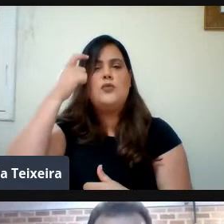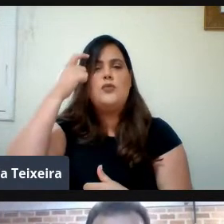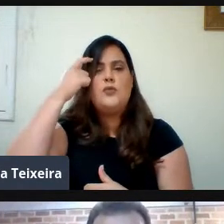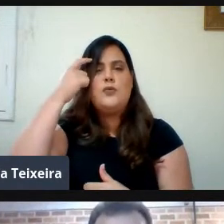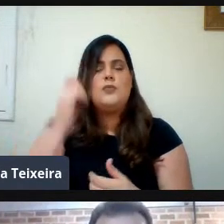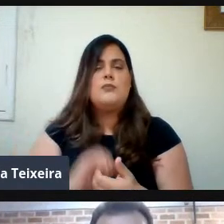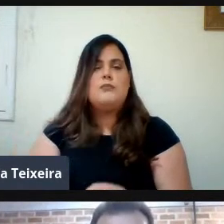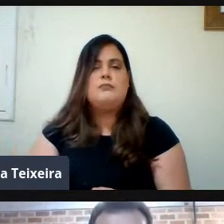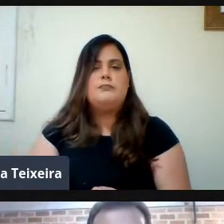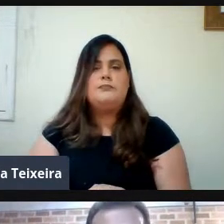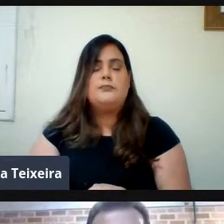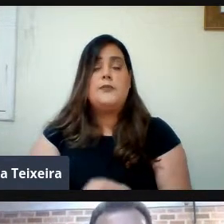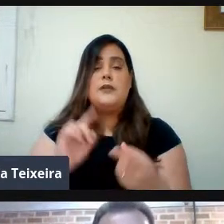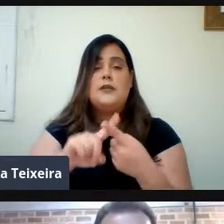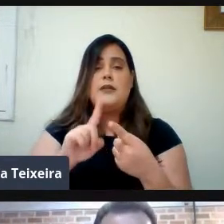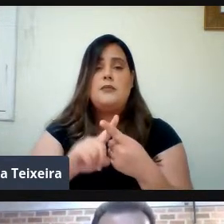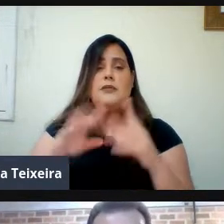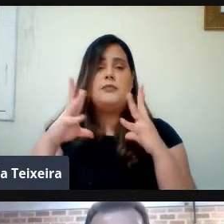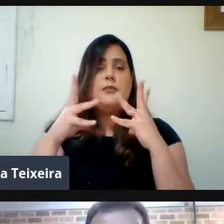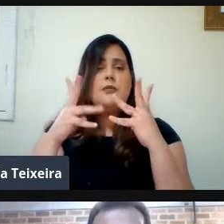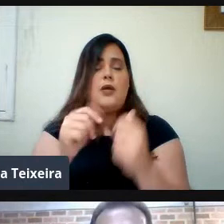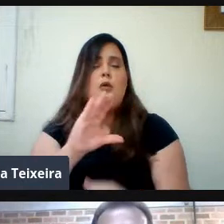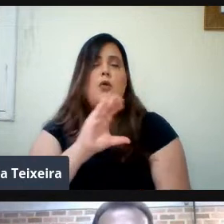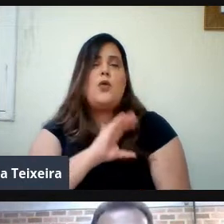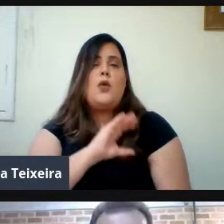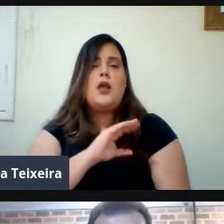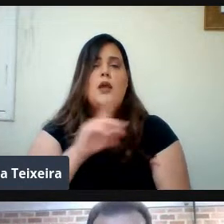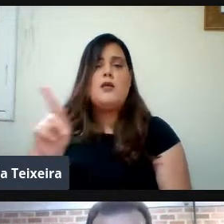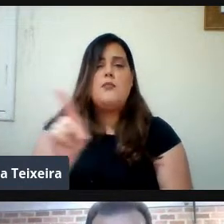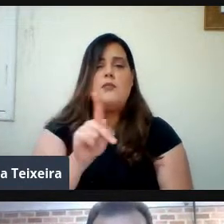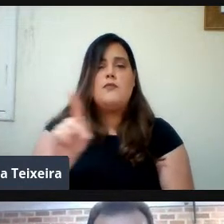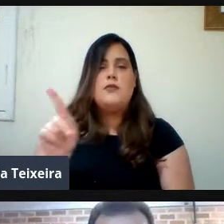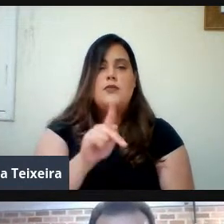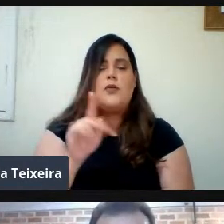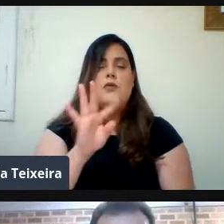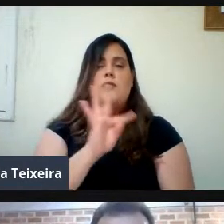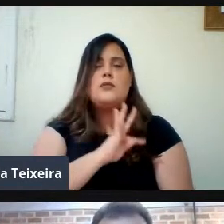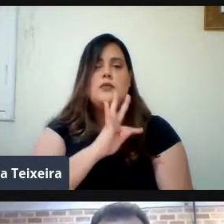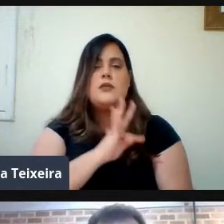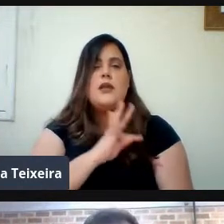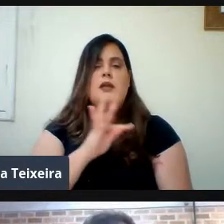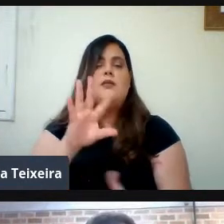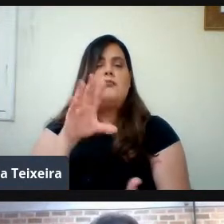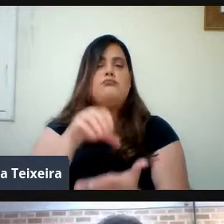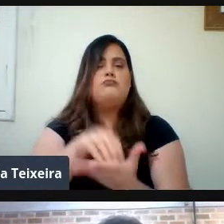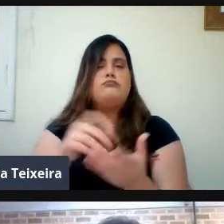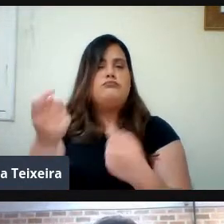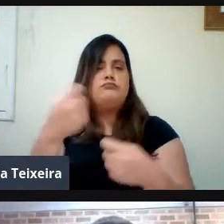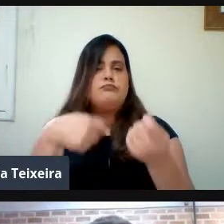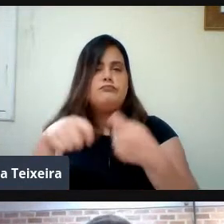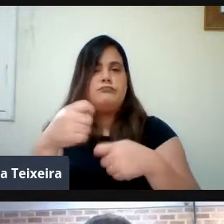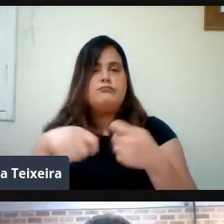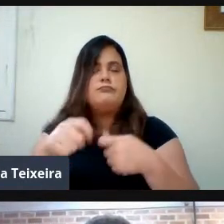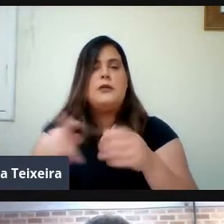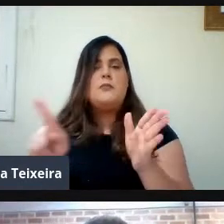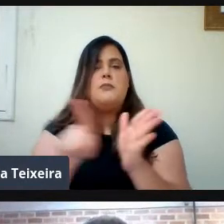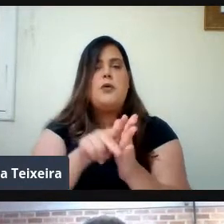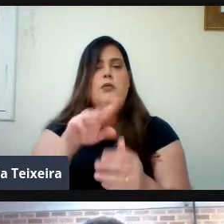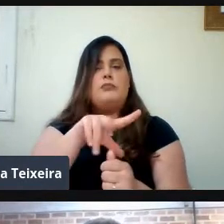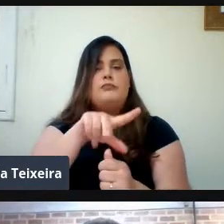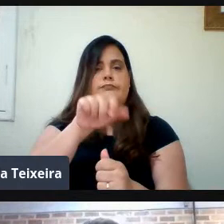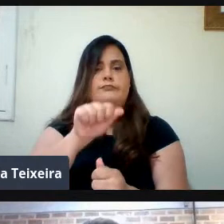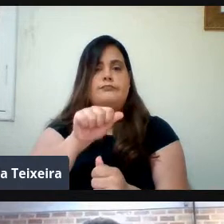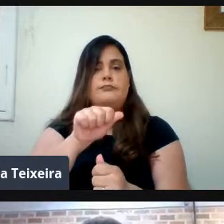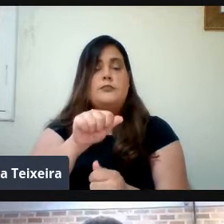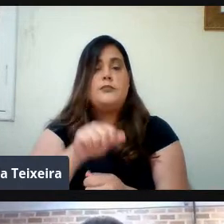demais Colegas Professores Técnicos Todo o setor Administrativo Que fazem A UFAP Que